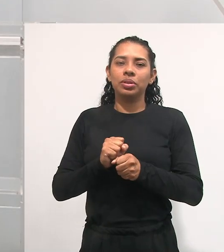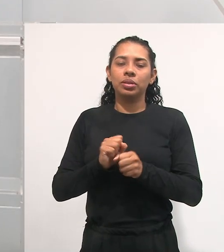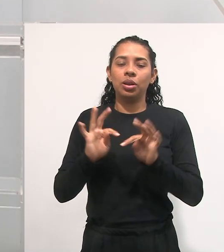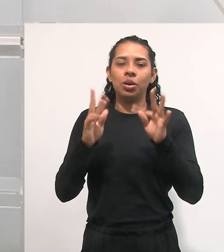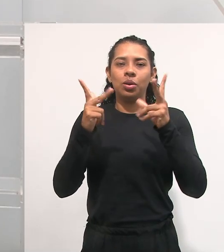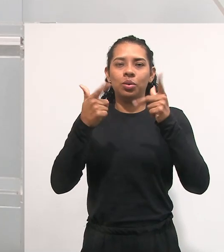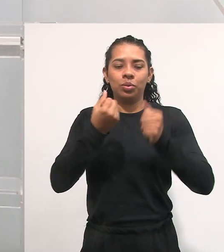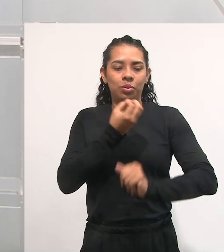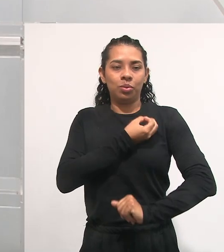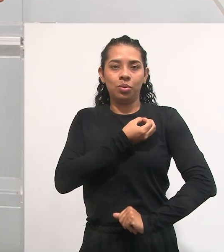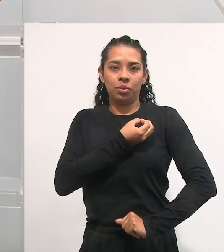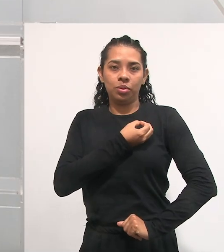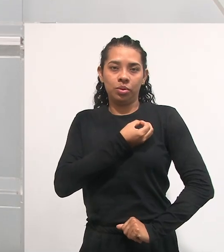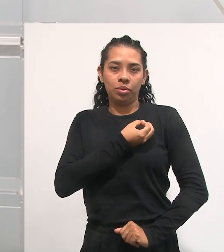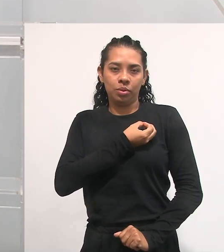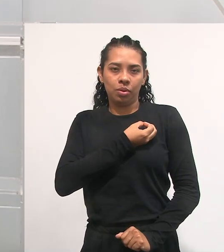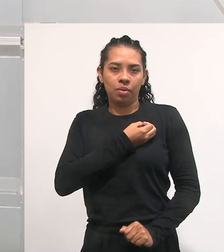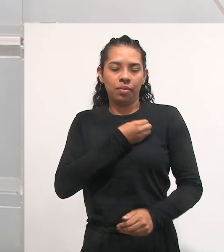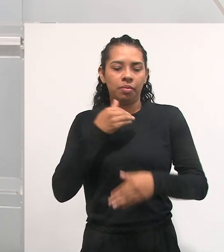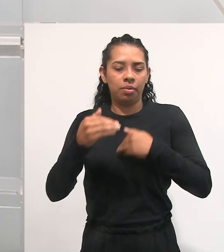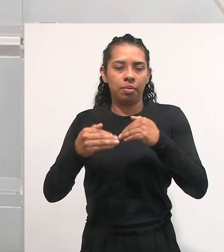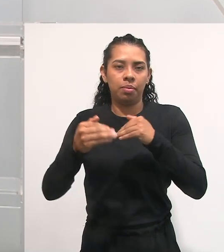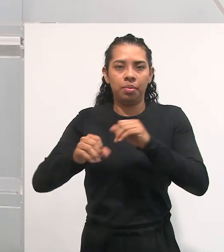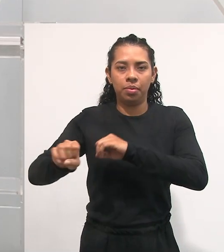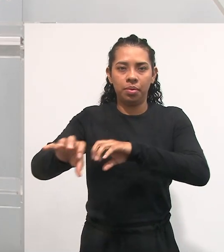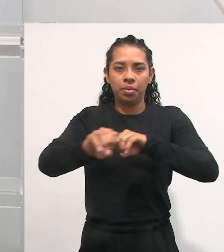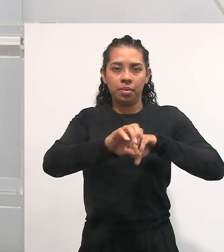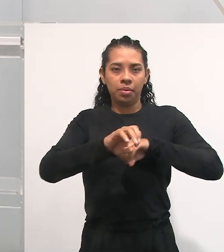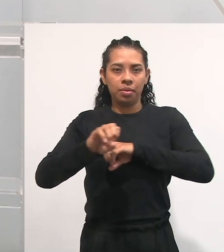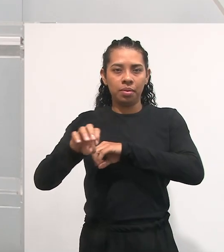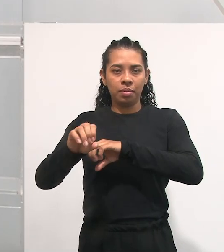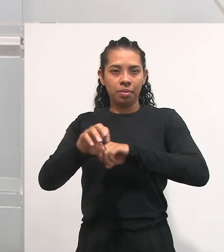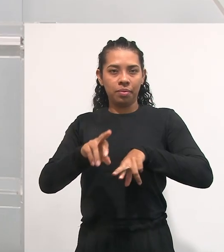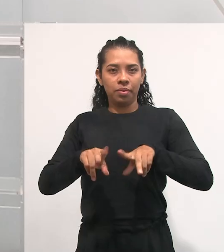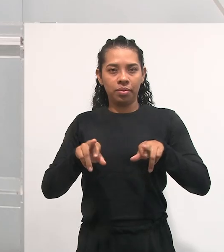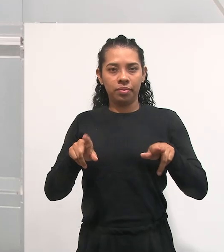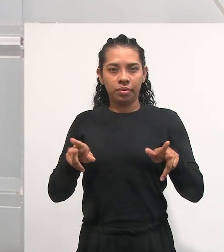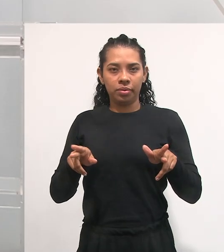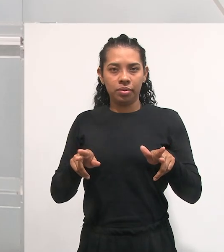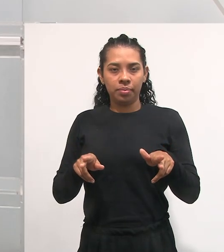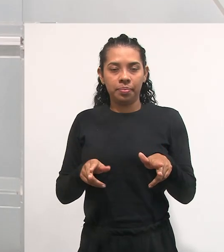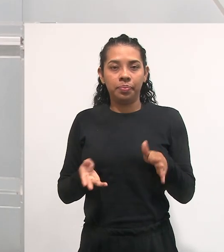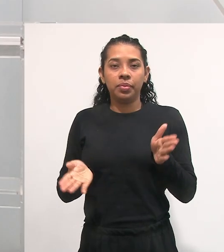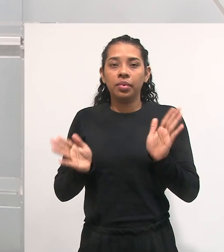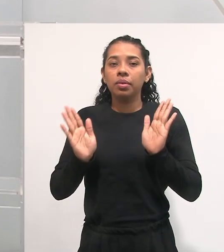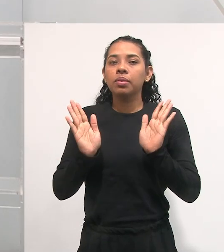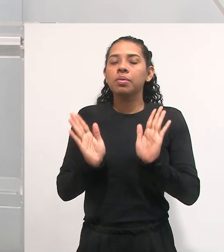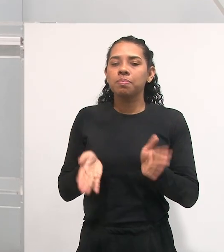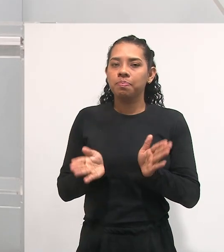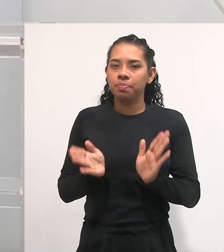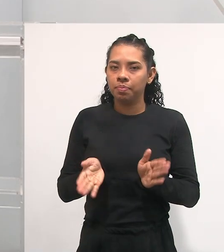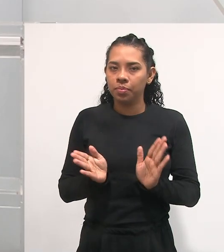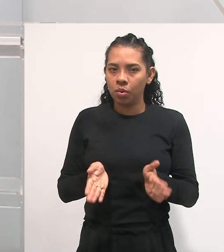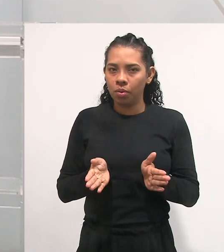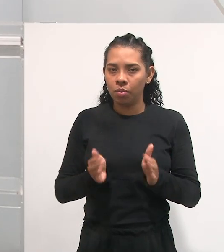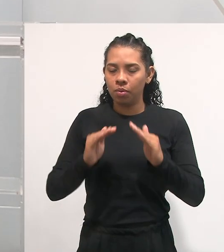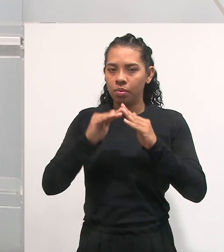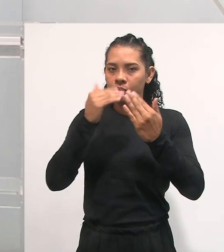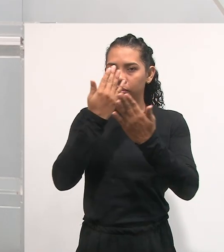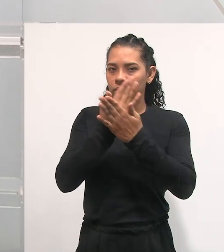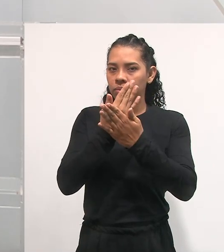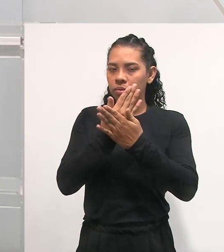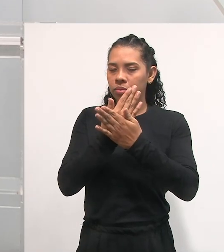no qual, inclusive, até o odierno, que é os dias que nós estamos aqui, o nosso sistema, na maior